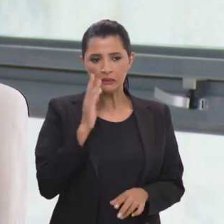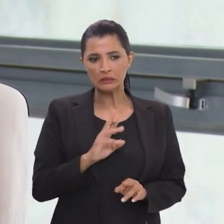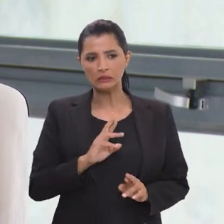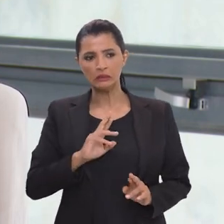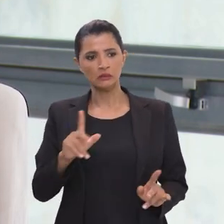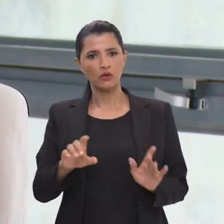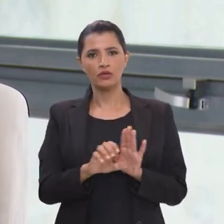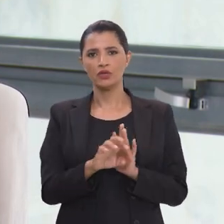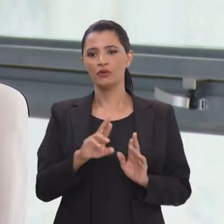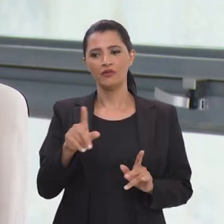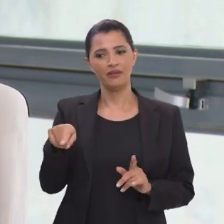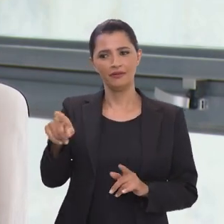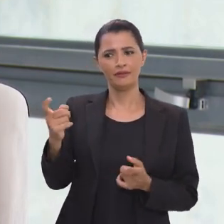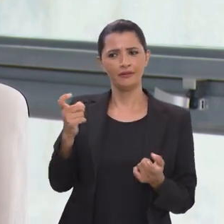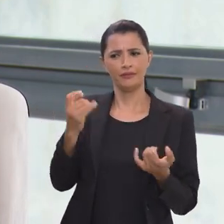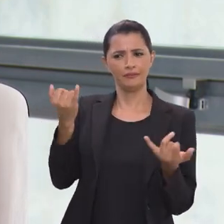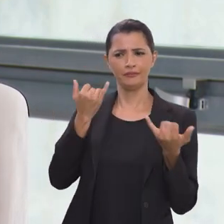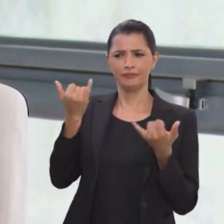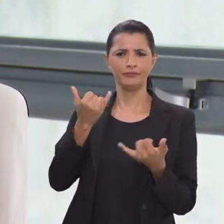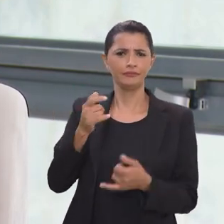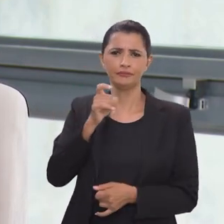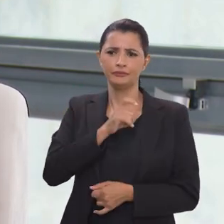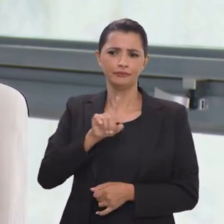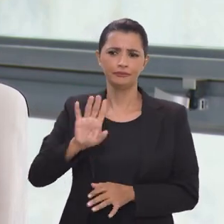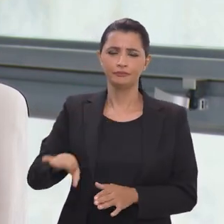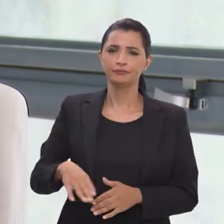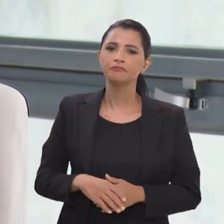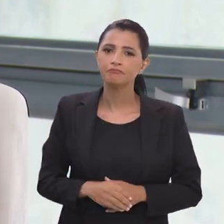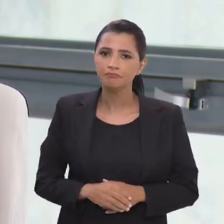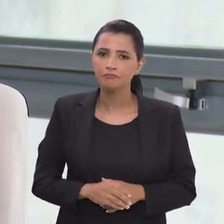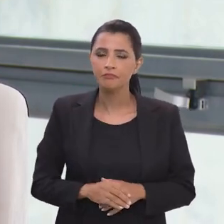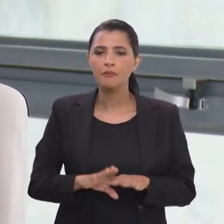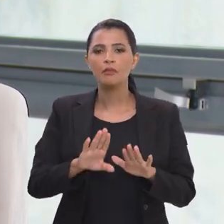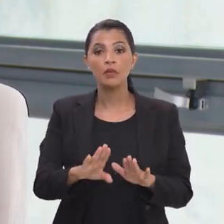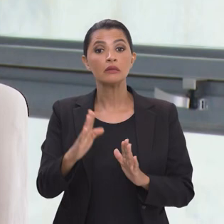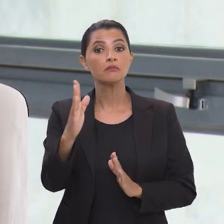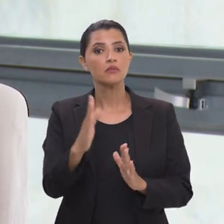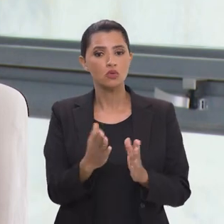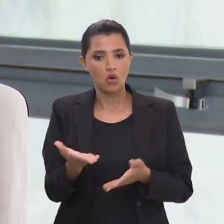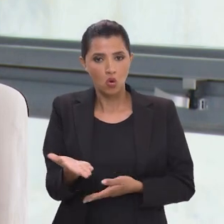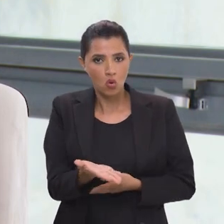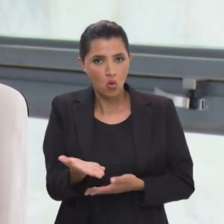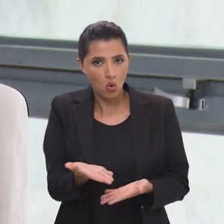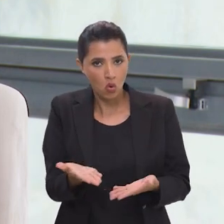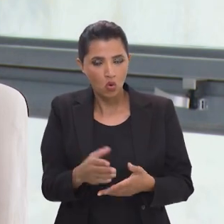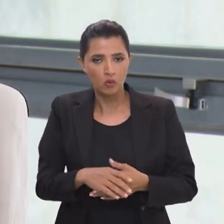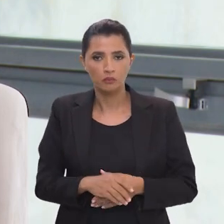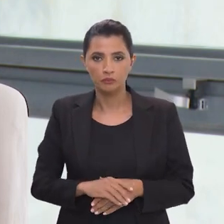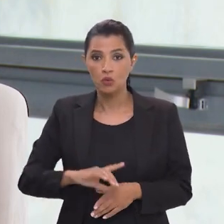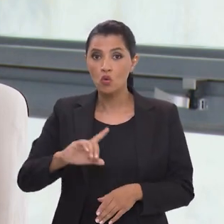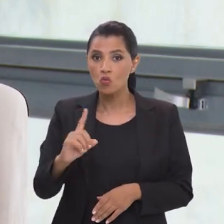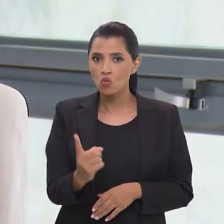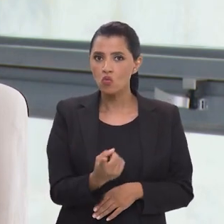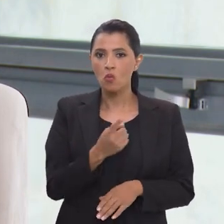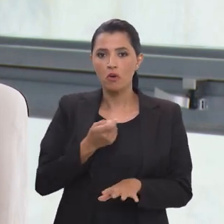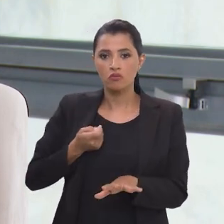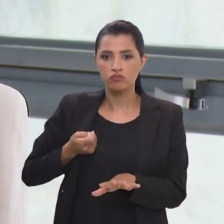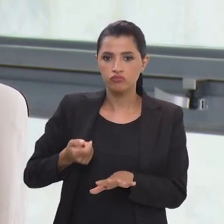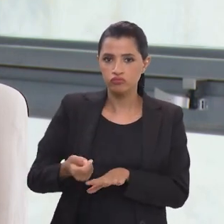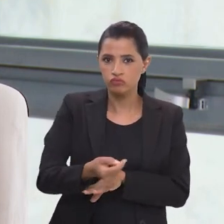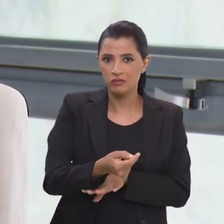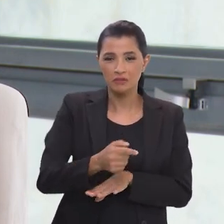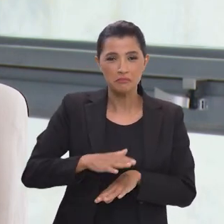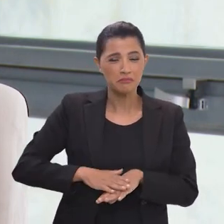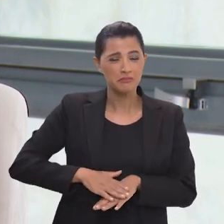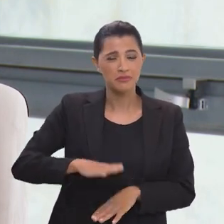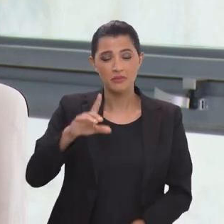saiba que não é isso que o edital prevê. Mas nesse período mais recente uma das fake